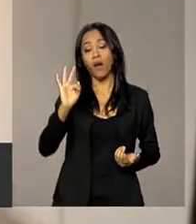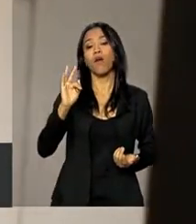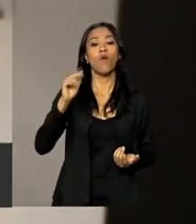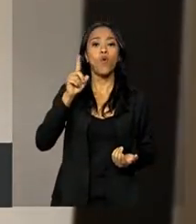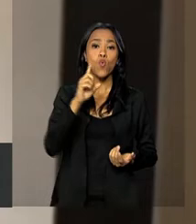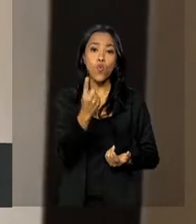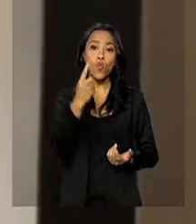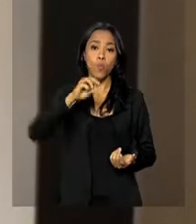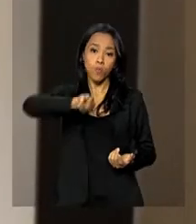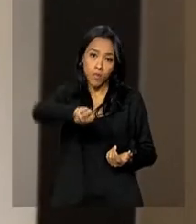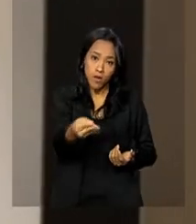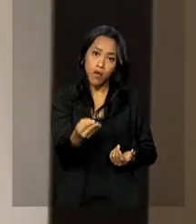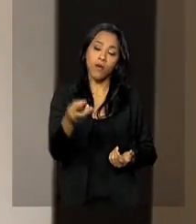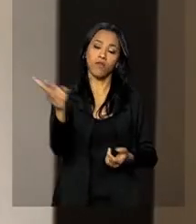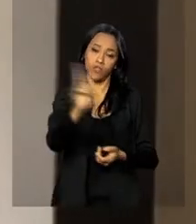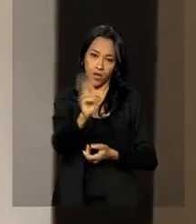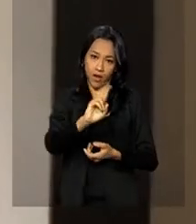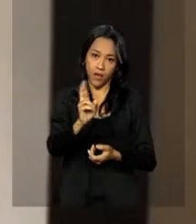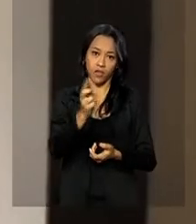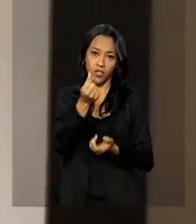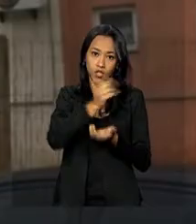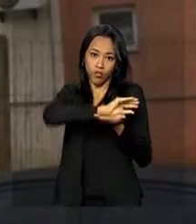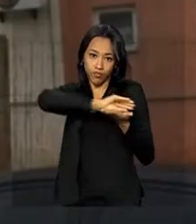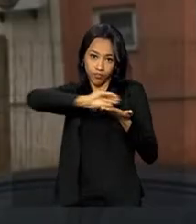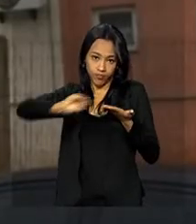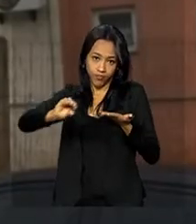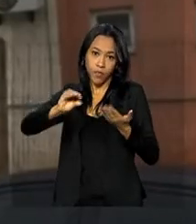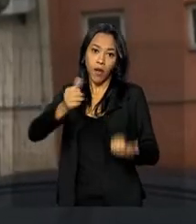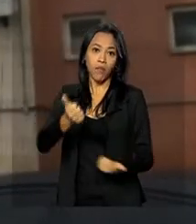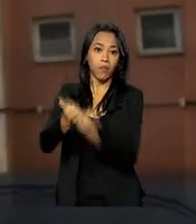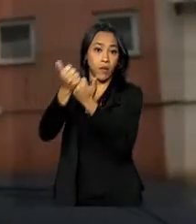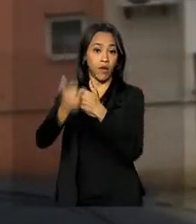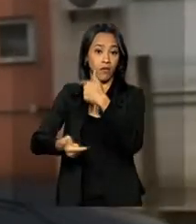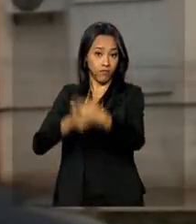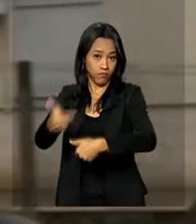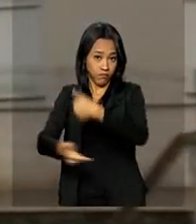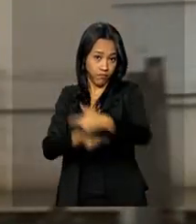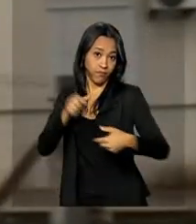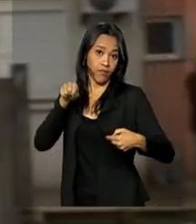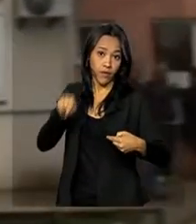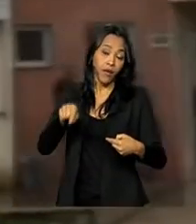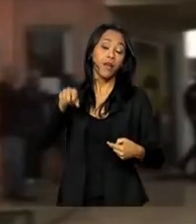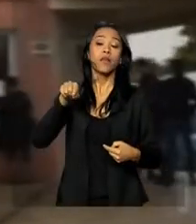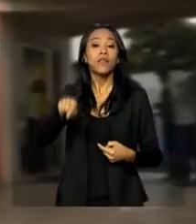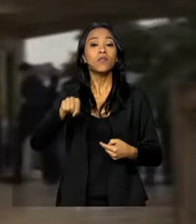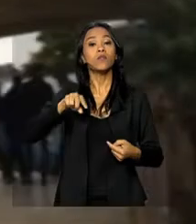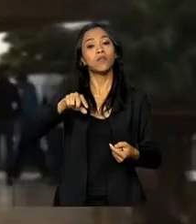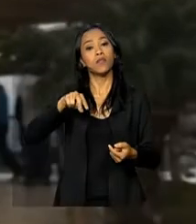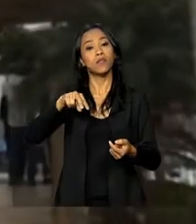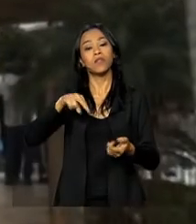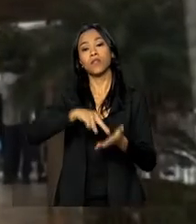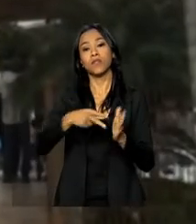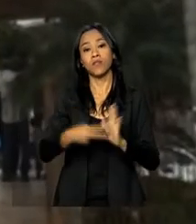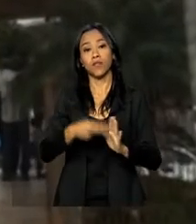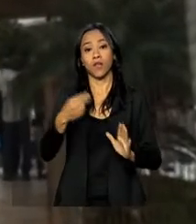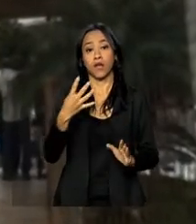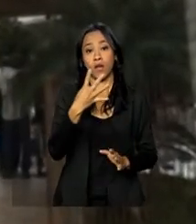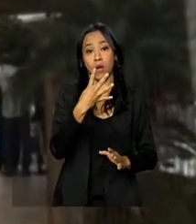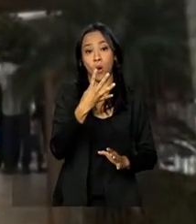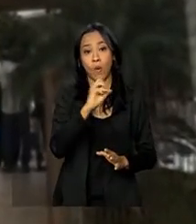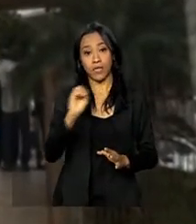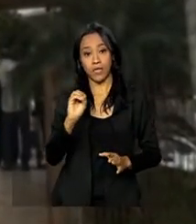um milhão de reais para auxiliar esses venezuelanos, o que corresponde a cerca de 400 reais